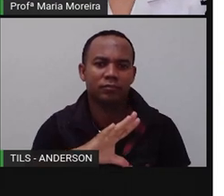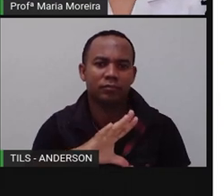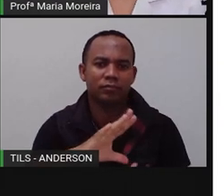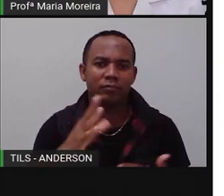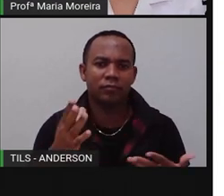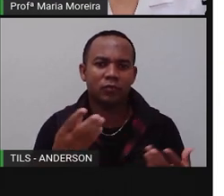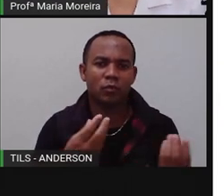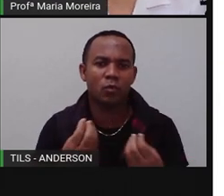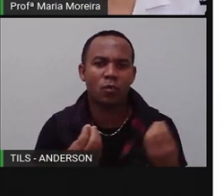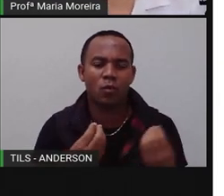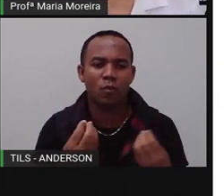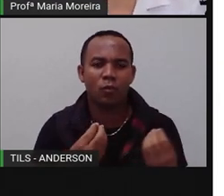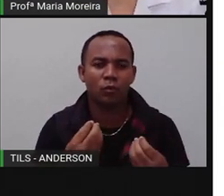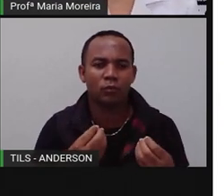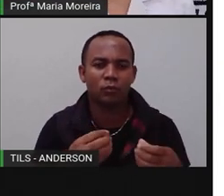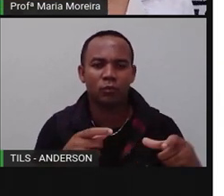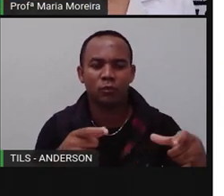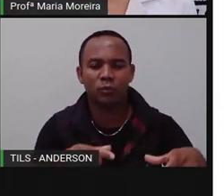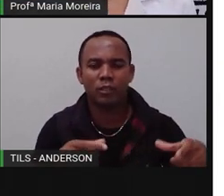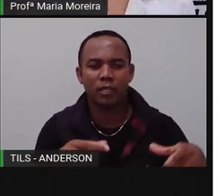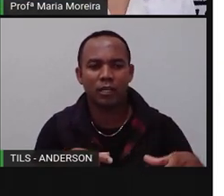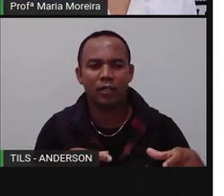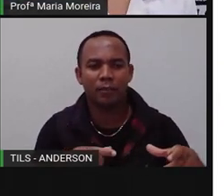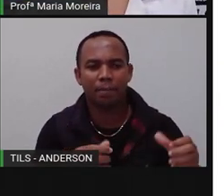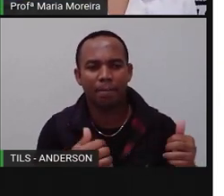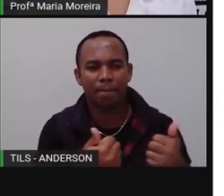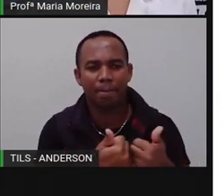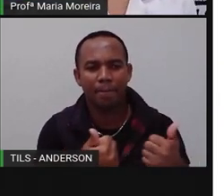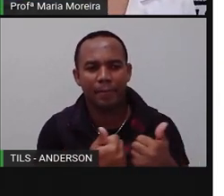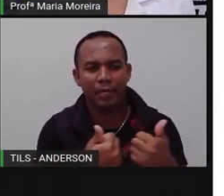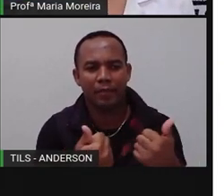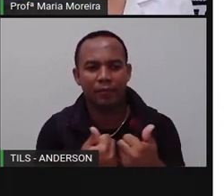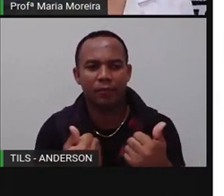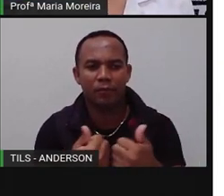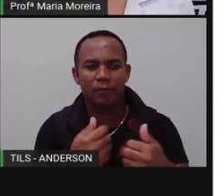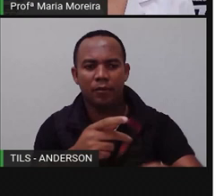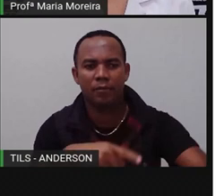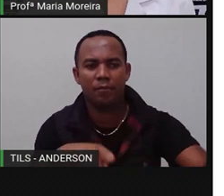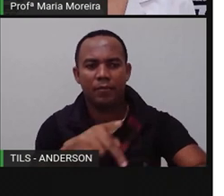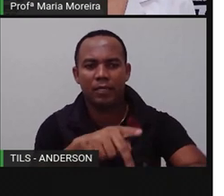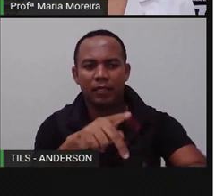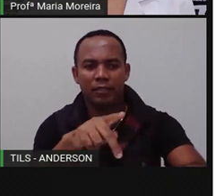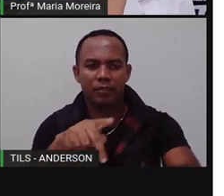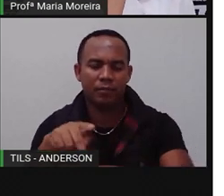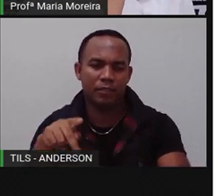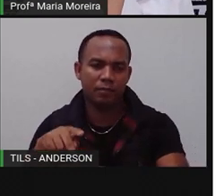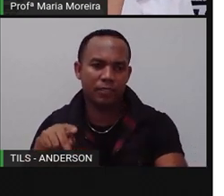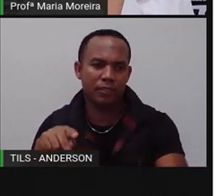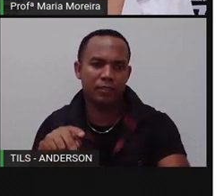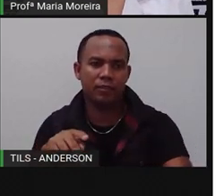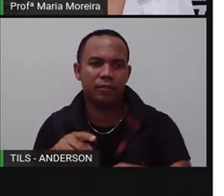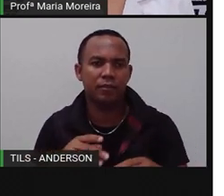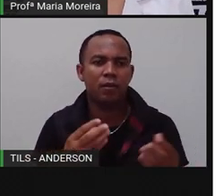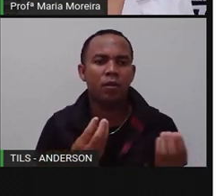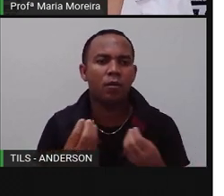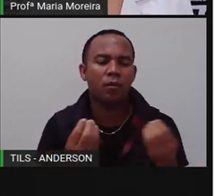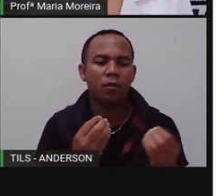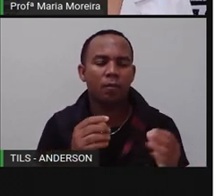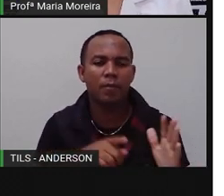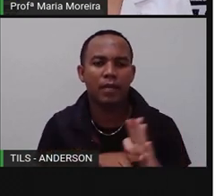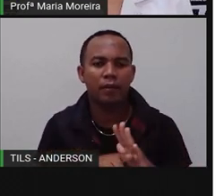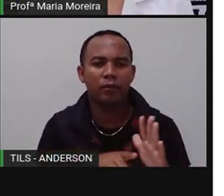o que era um continente, que era a junção, né? De alguns países em determinada região. Essa pergunta,